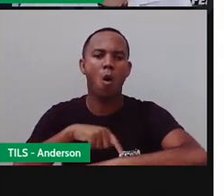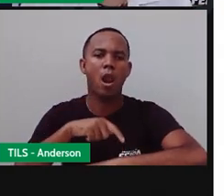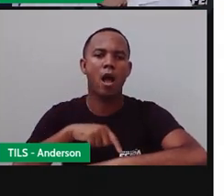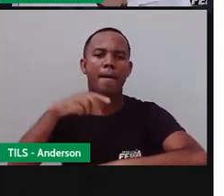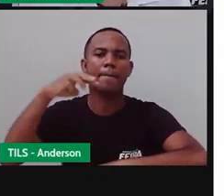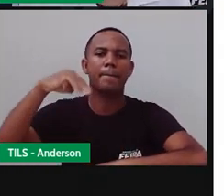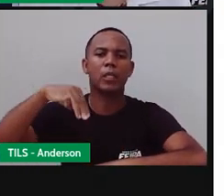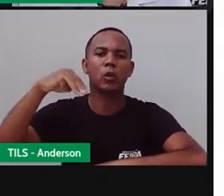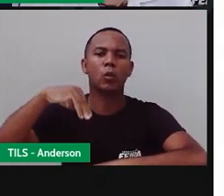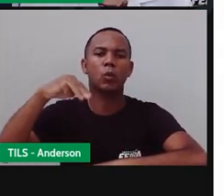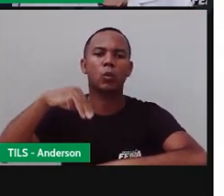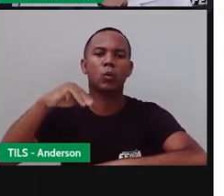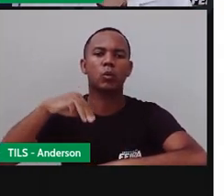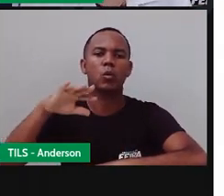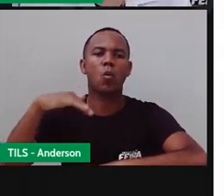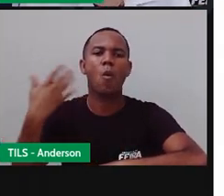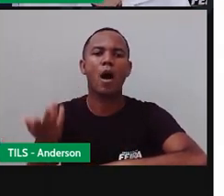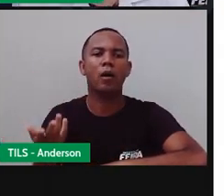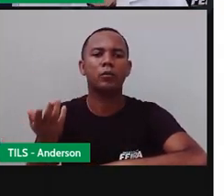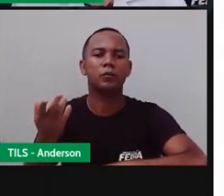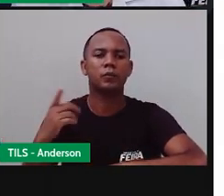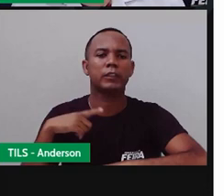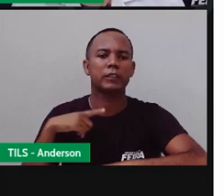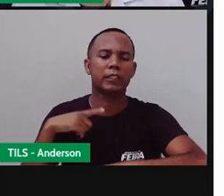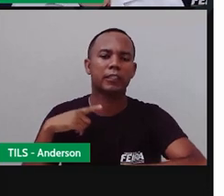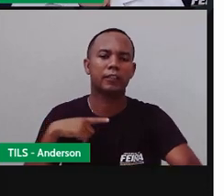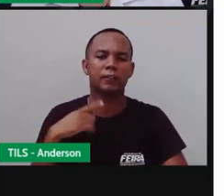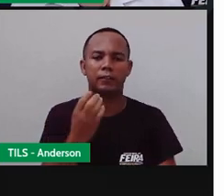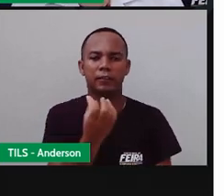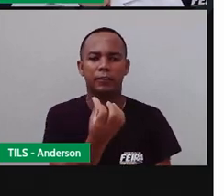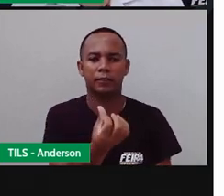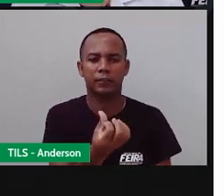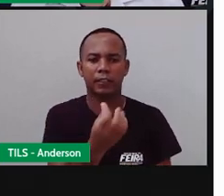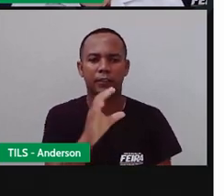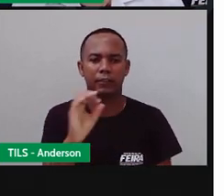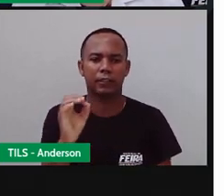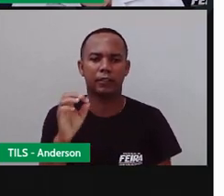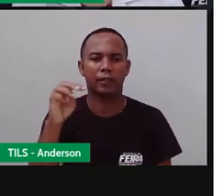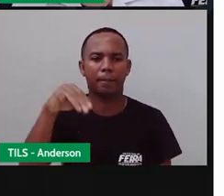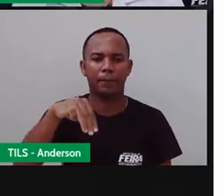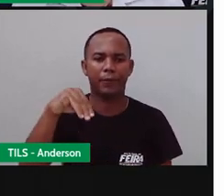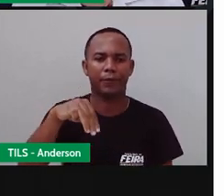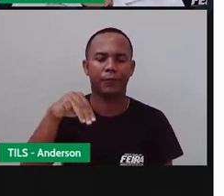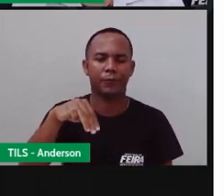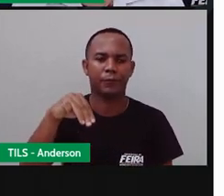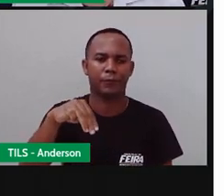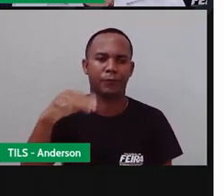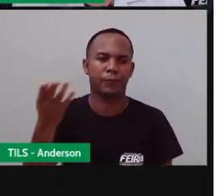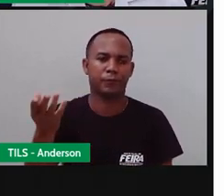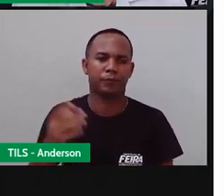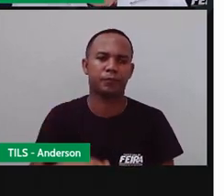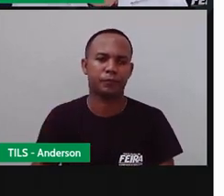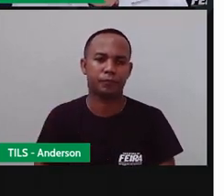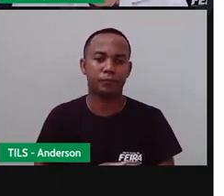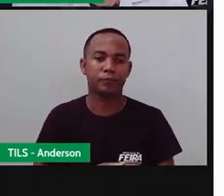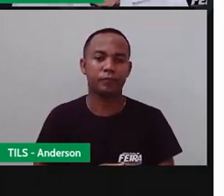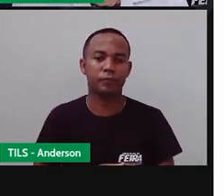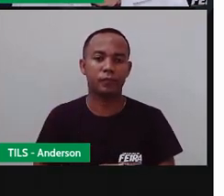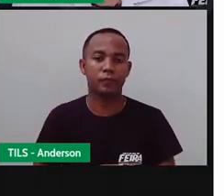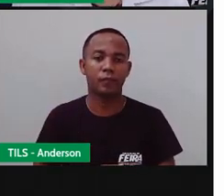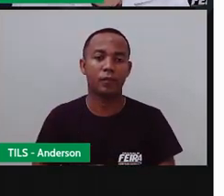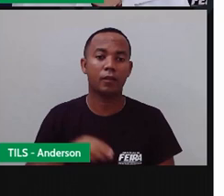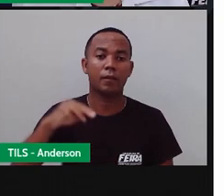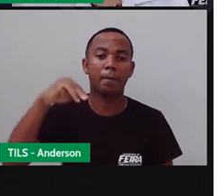pediu que vocês repetissem. A hora tem 60 minutos. E um